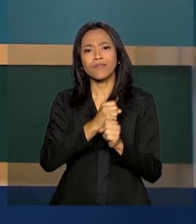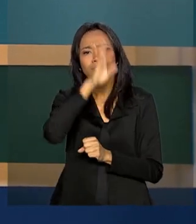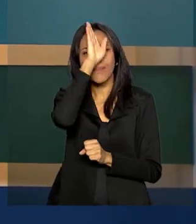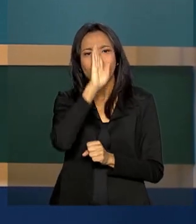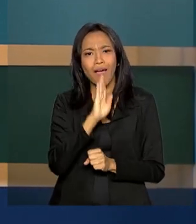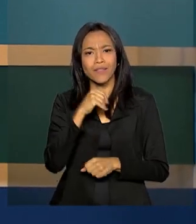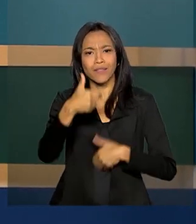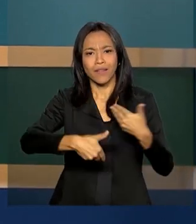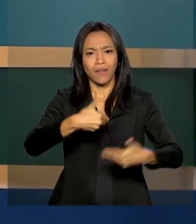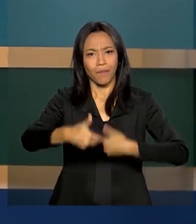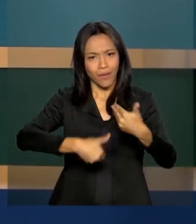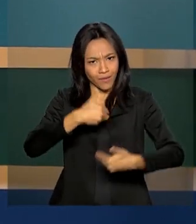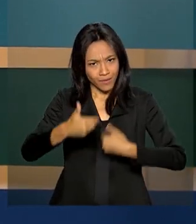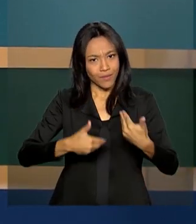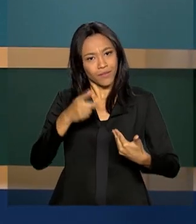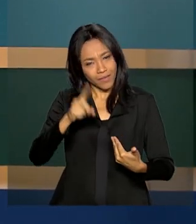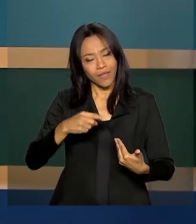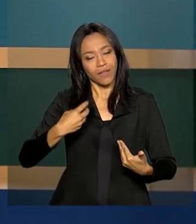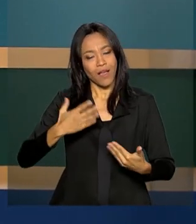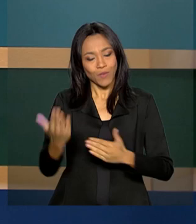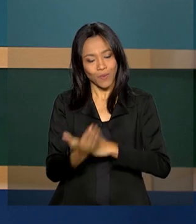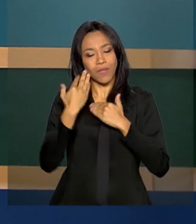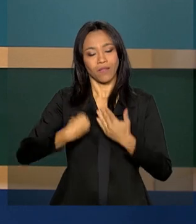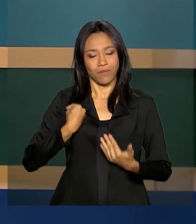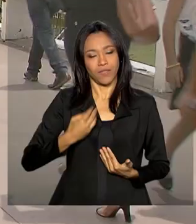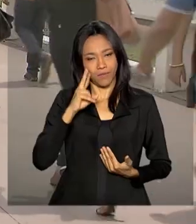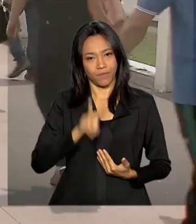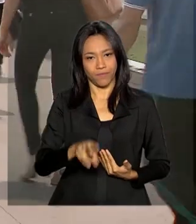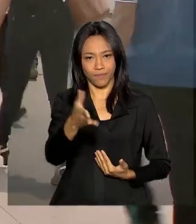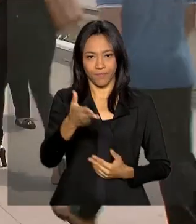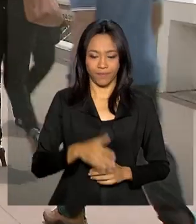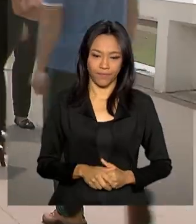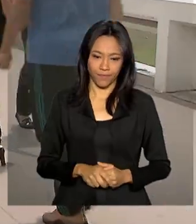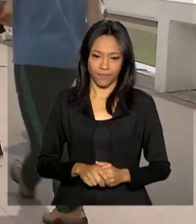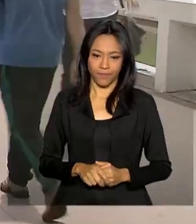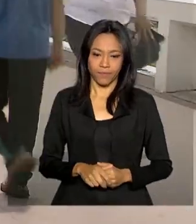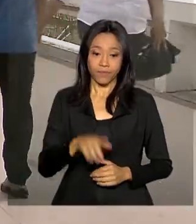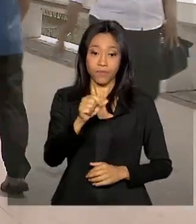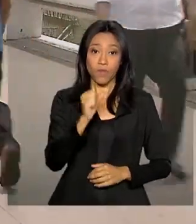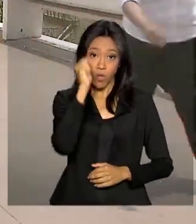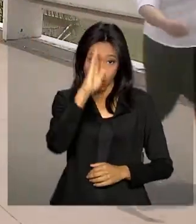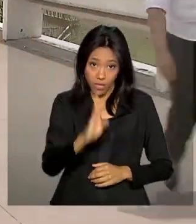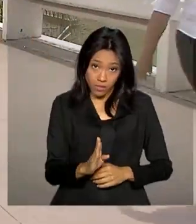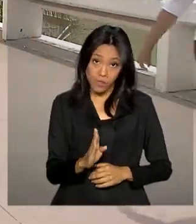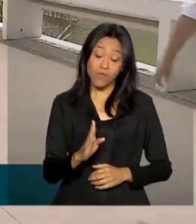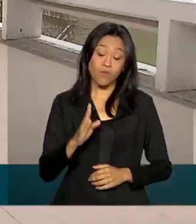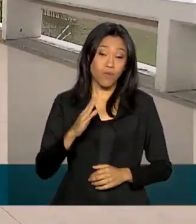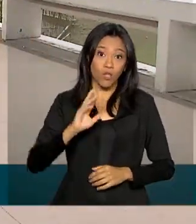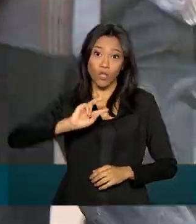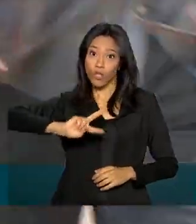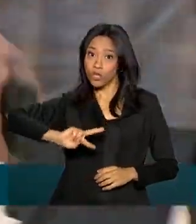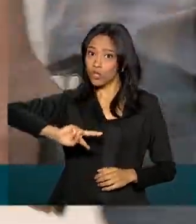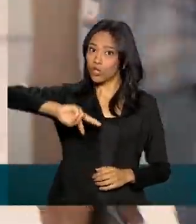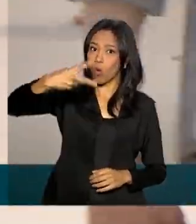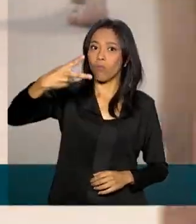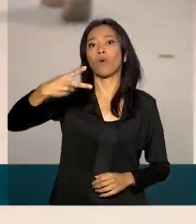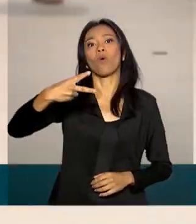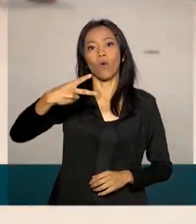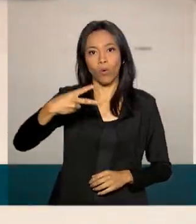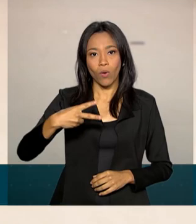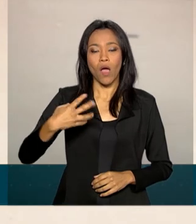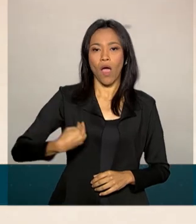e o tempo de vida dos pacientes. Veja na reportagem. O Brasil mais que dobrou o tempo de